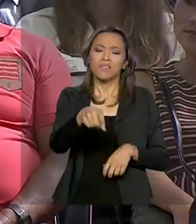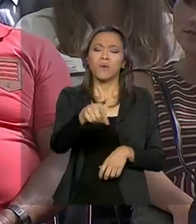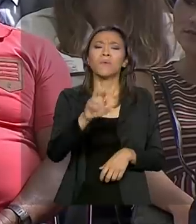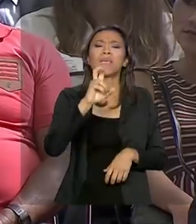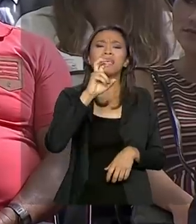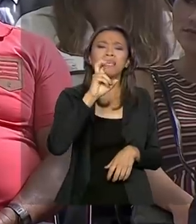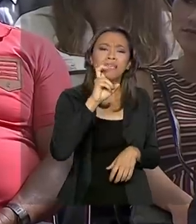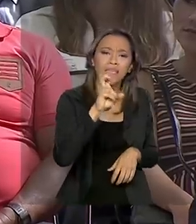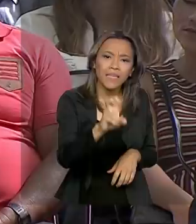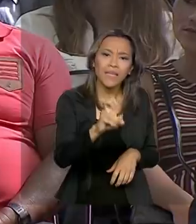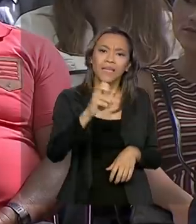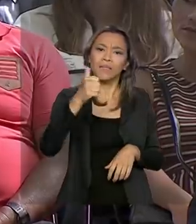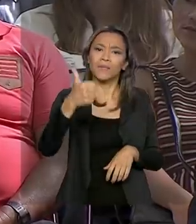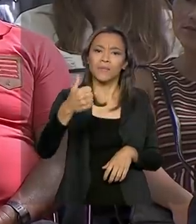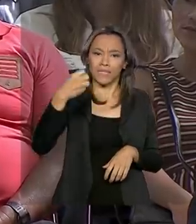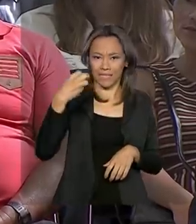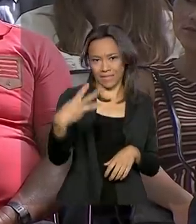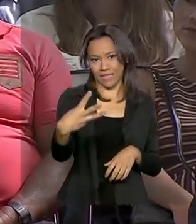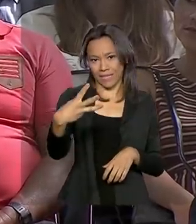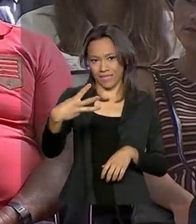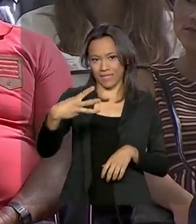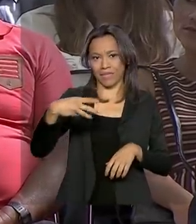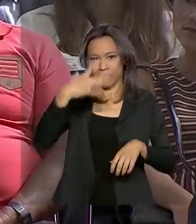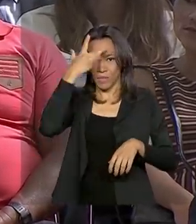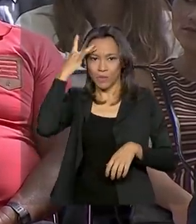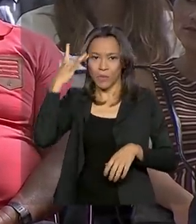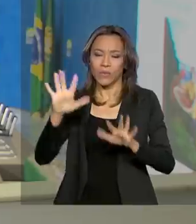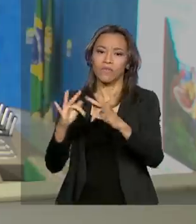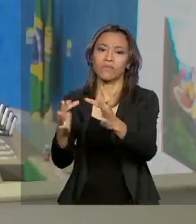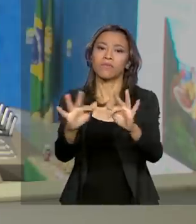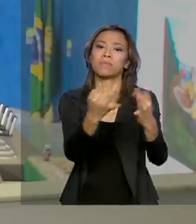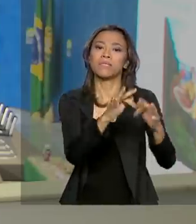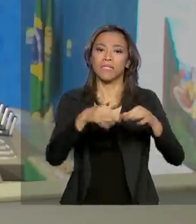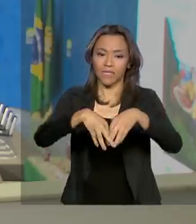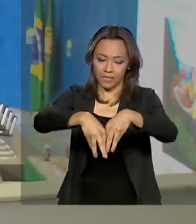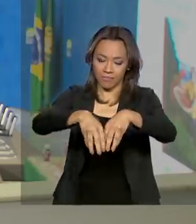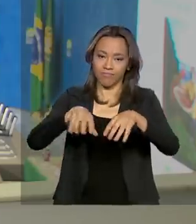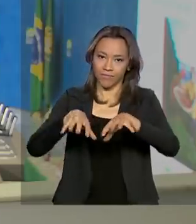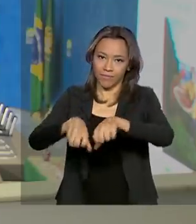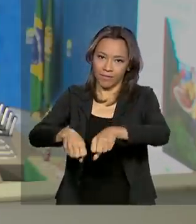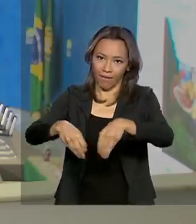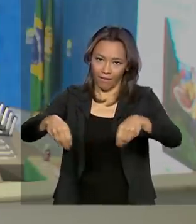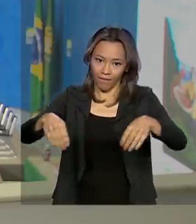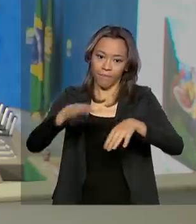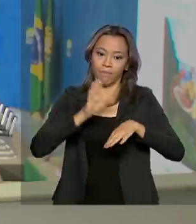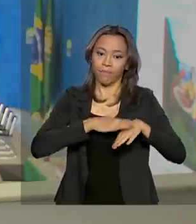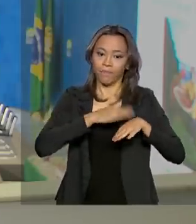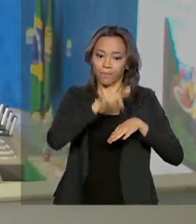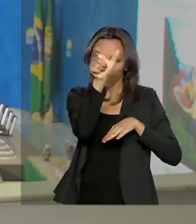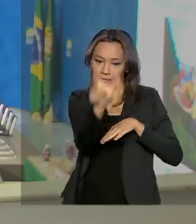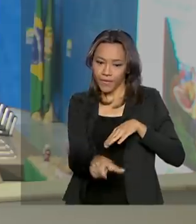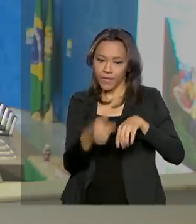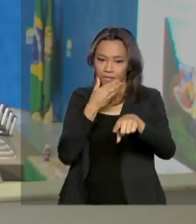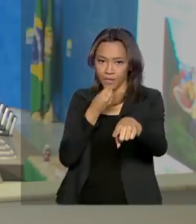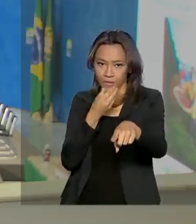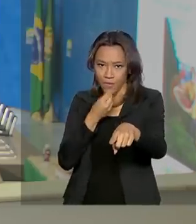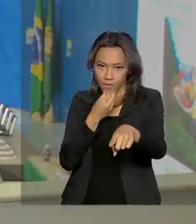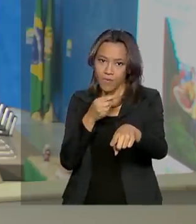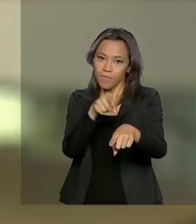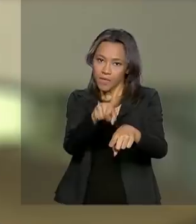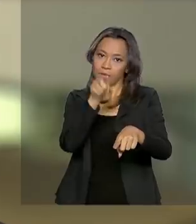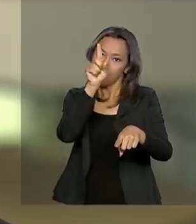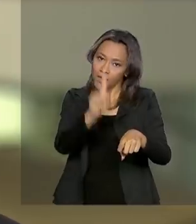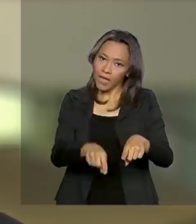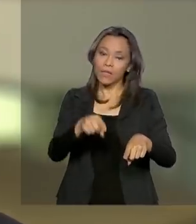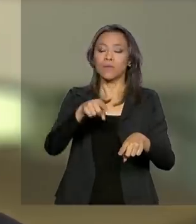assentamentos, com cerca de 70 mil famílias. E de acordo com o superintendente da Regional Sul do Pará do